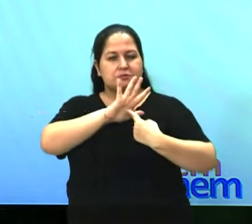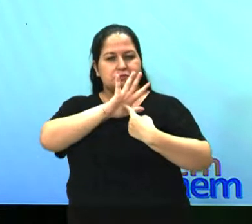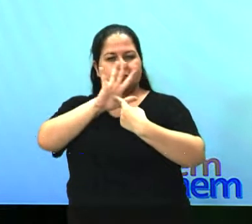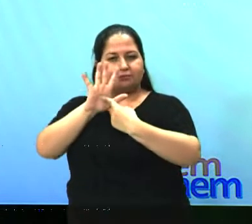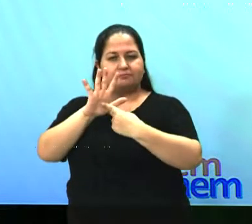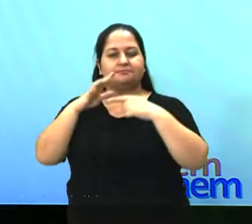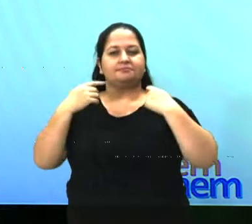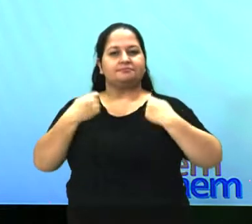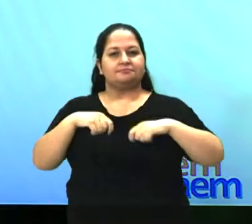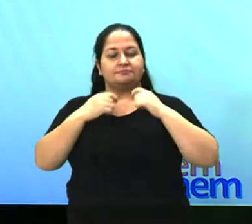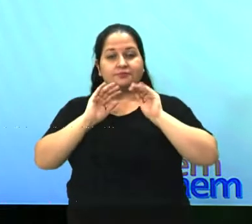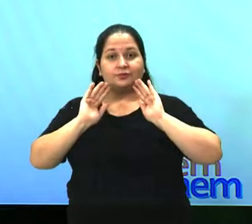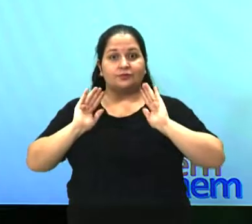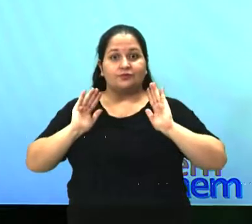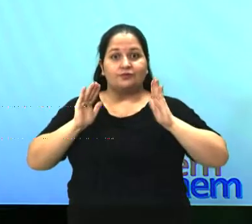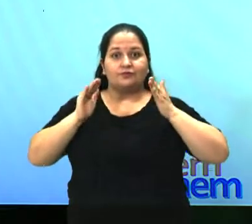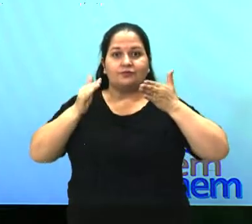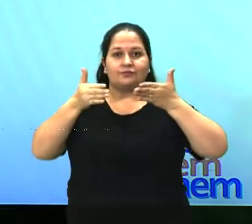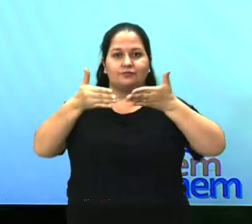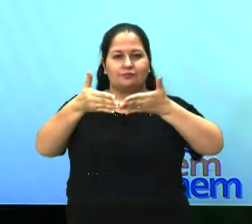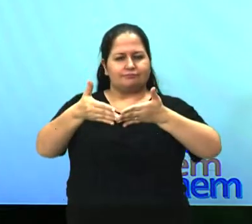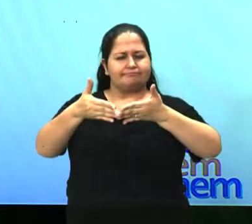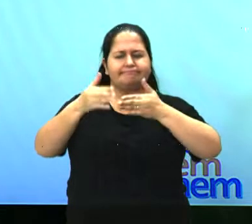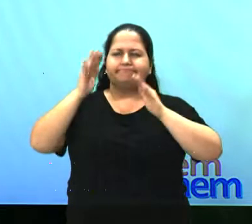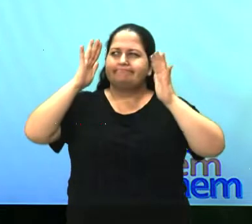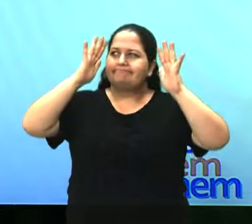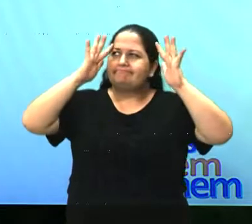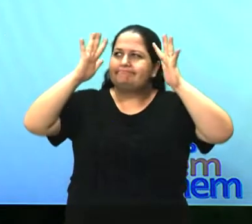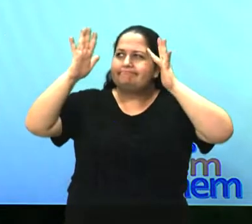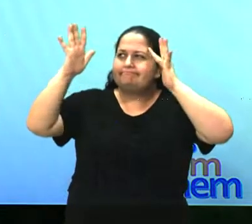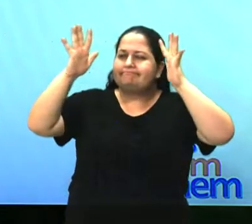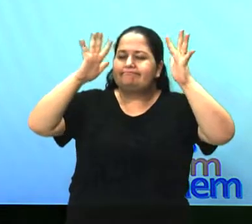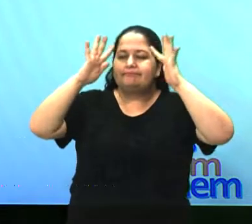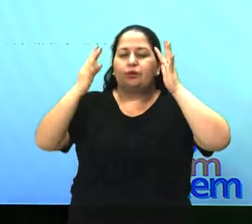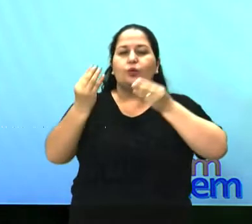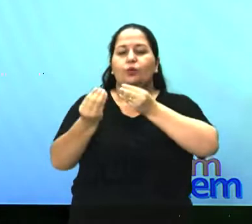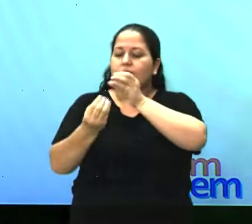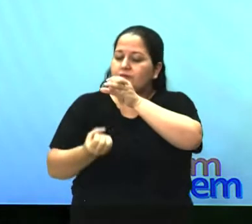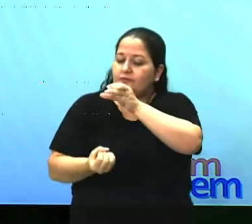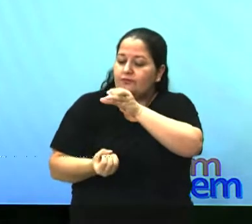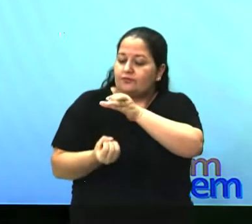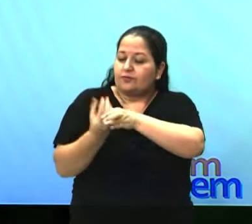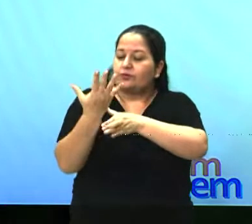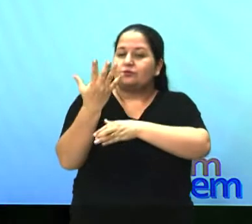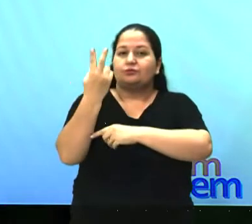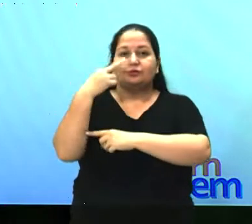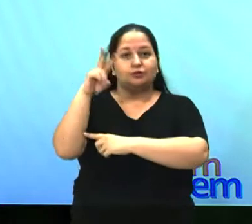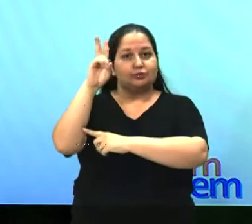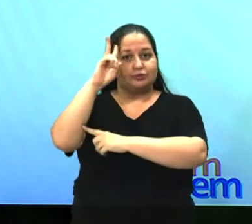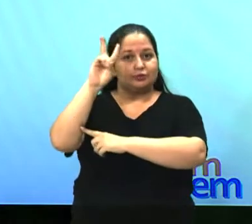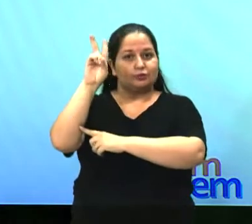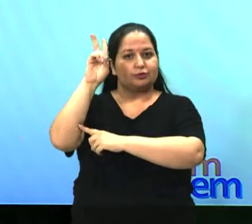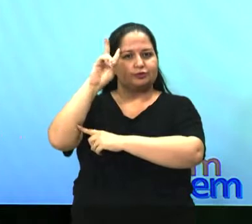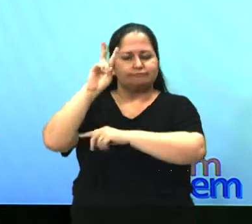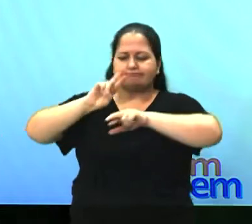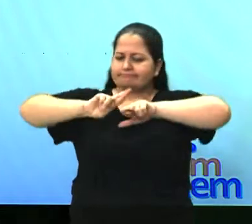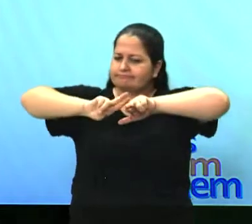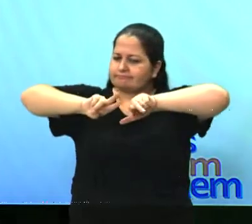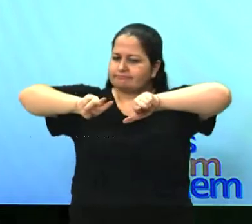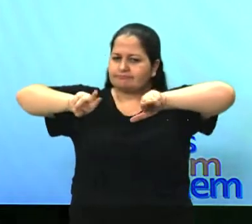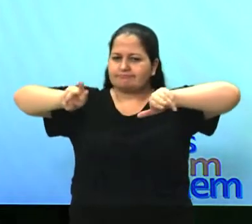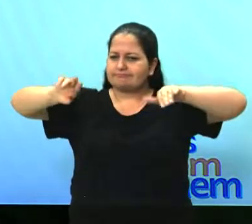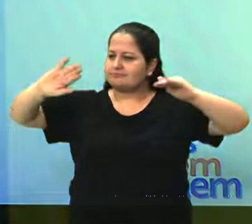em foco visa justamente pensar fontes históricas diferentes? Colocá-las em